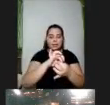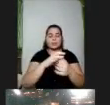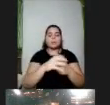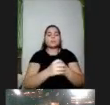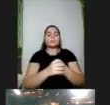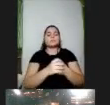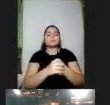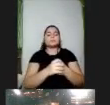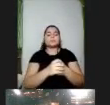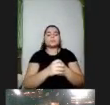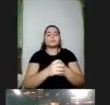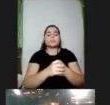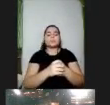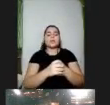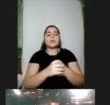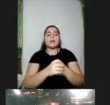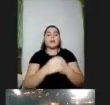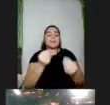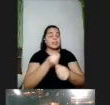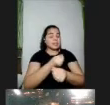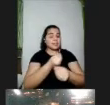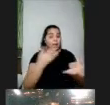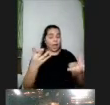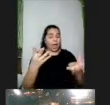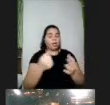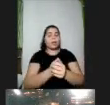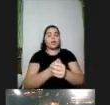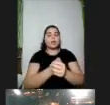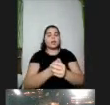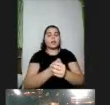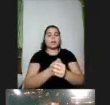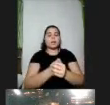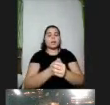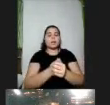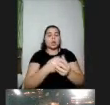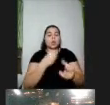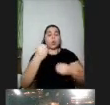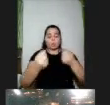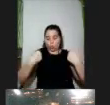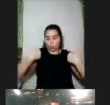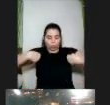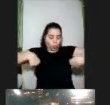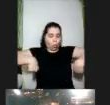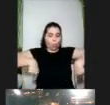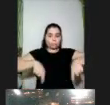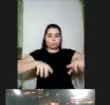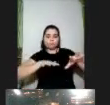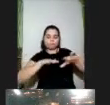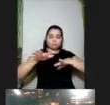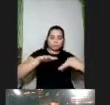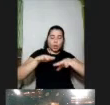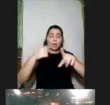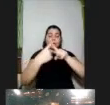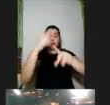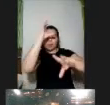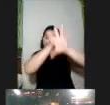então a proporcionar opções para mobilização física mesmo do corpo o aprendizado ele passa pelo corpo como